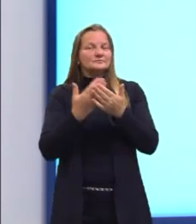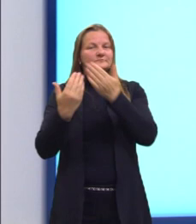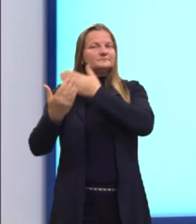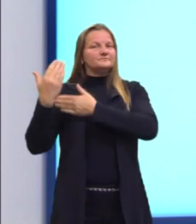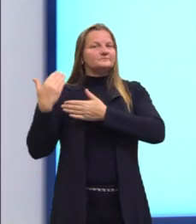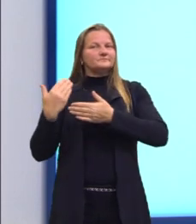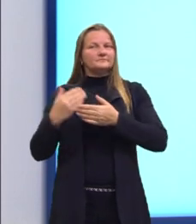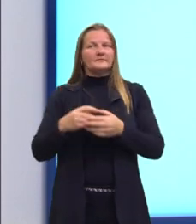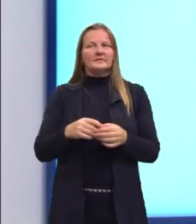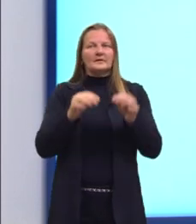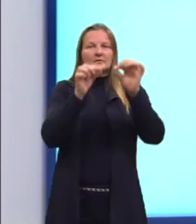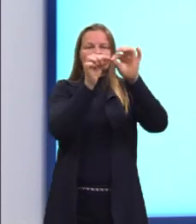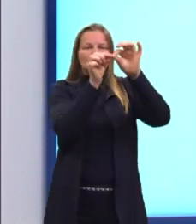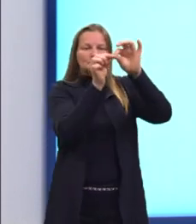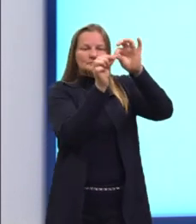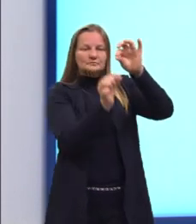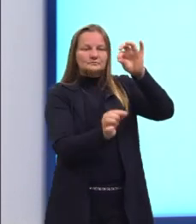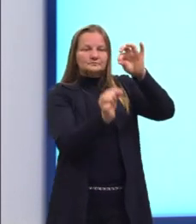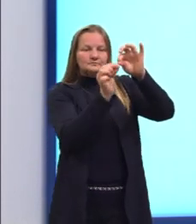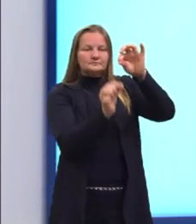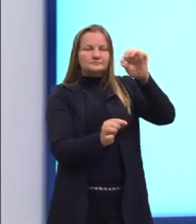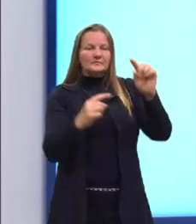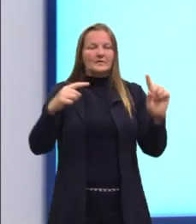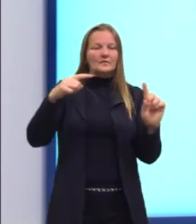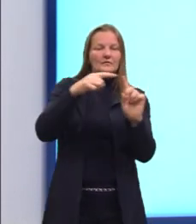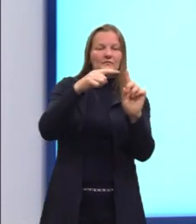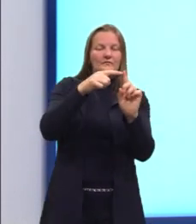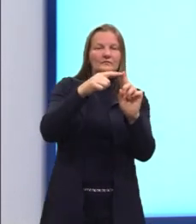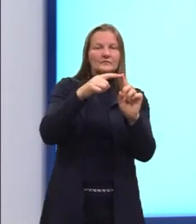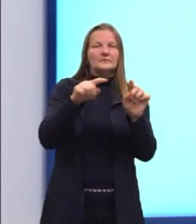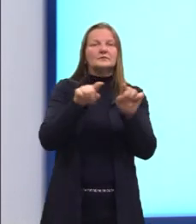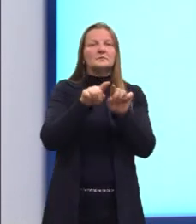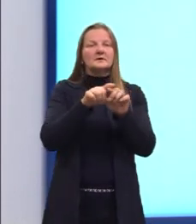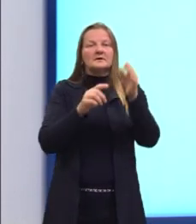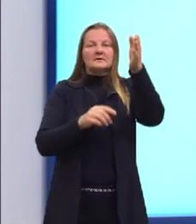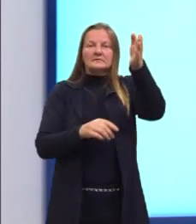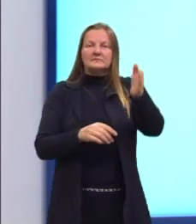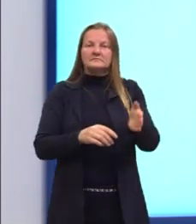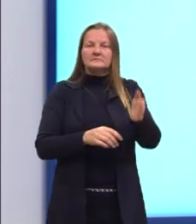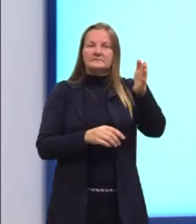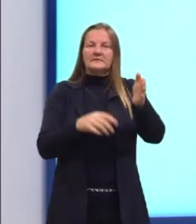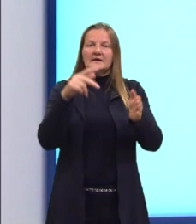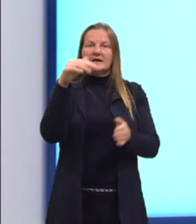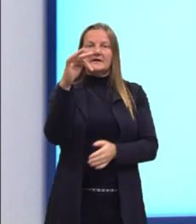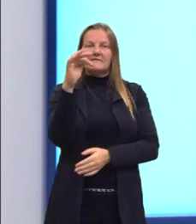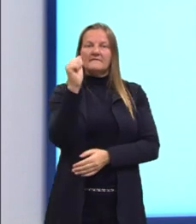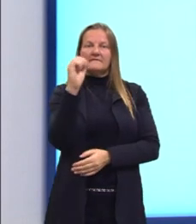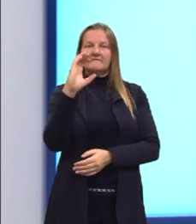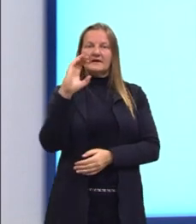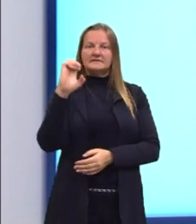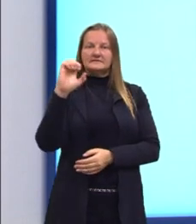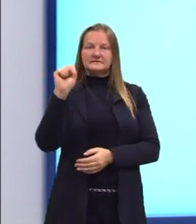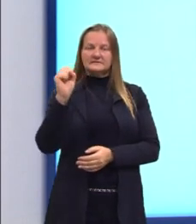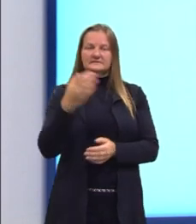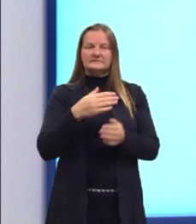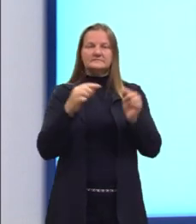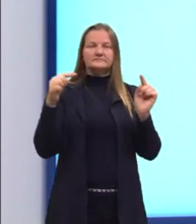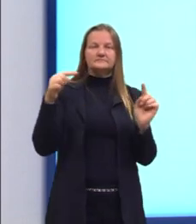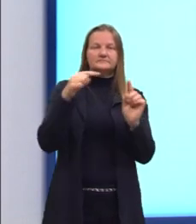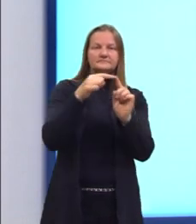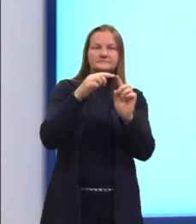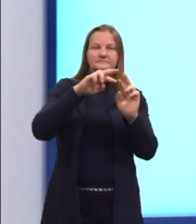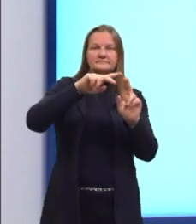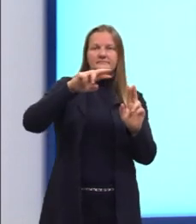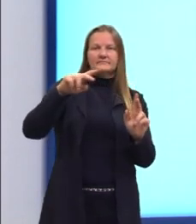Nós temos vértices, arestas e faces. Esses são os elementos que compõem um